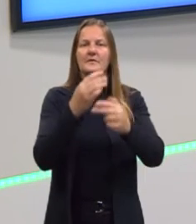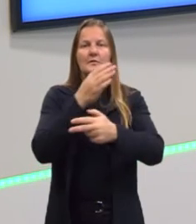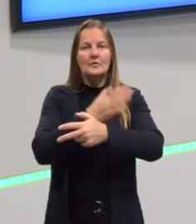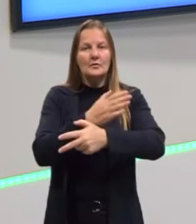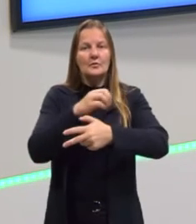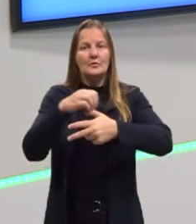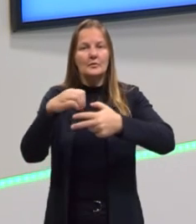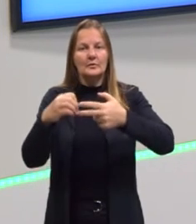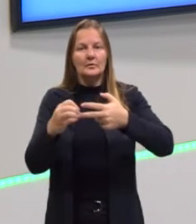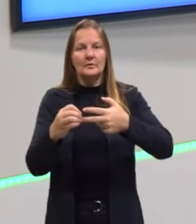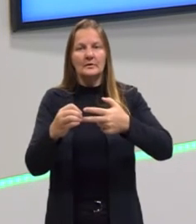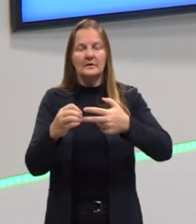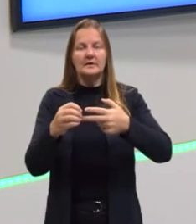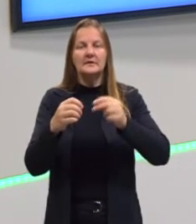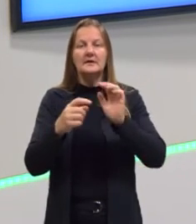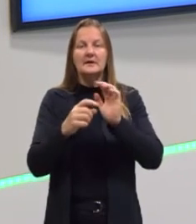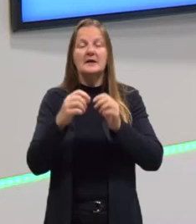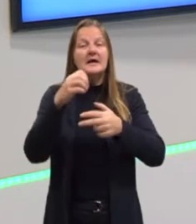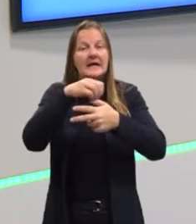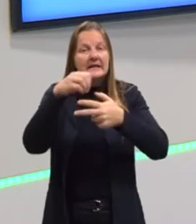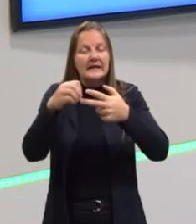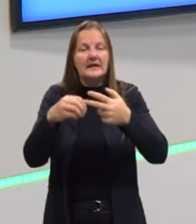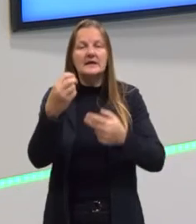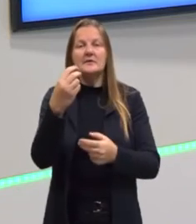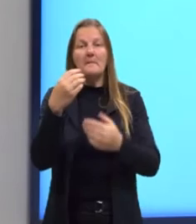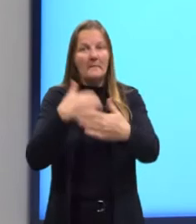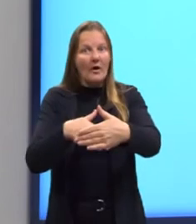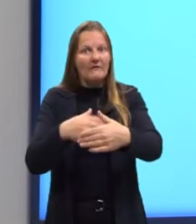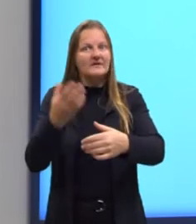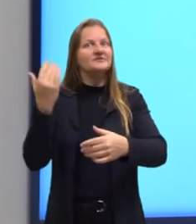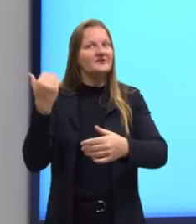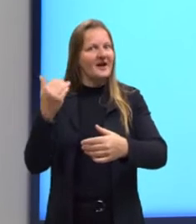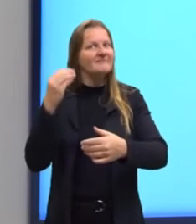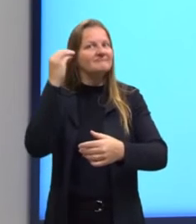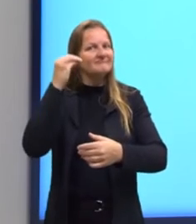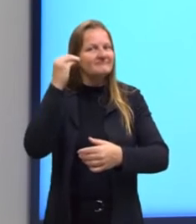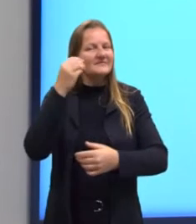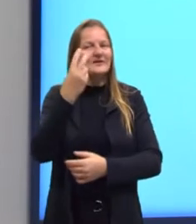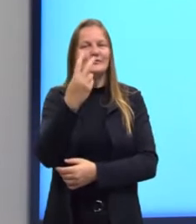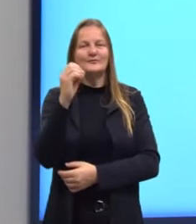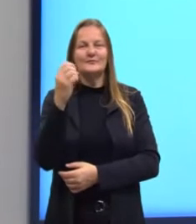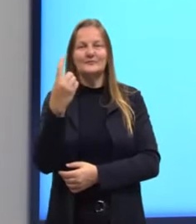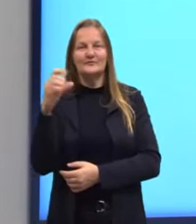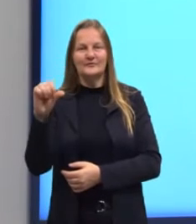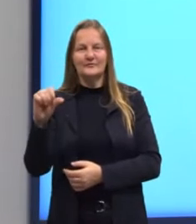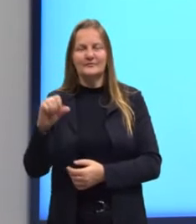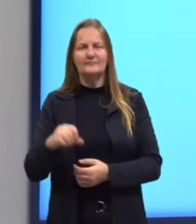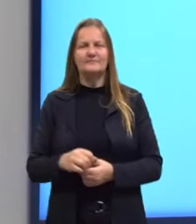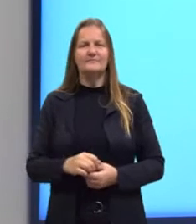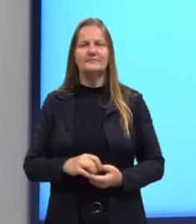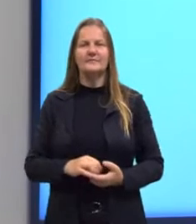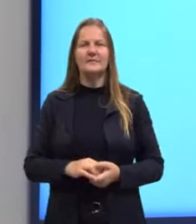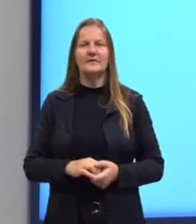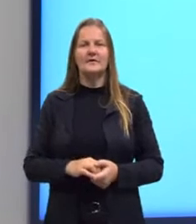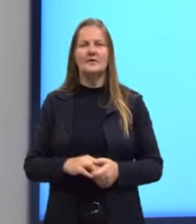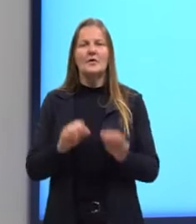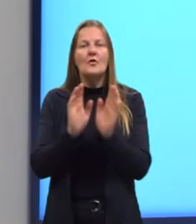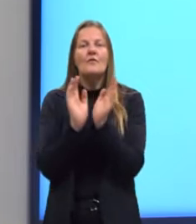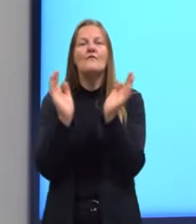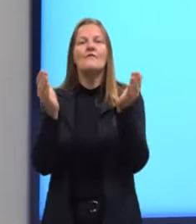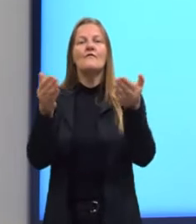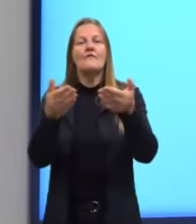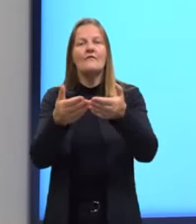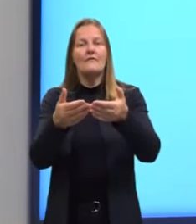sequências numéricas. Ela é do Enem de 2019. A questão diz o seguinte. Após o Fórum Nacional